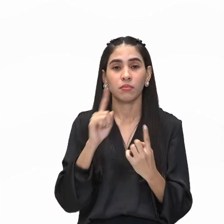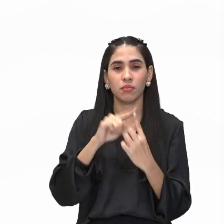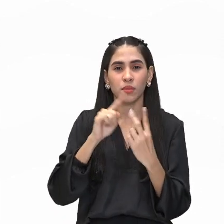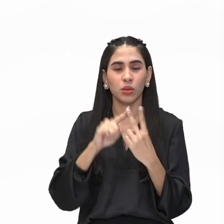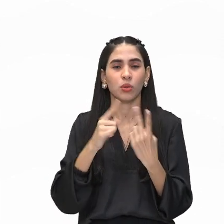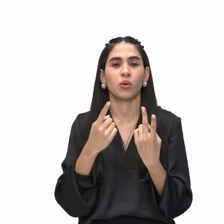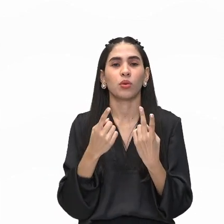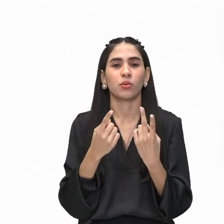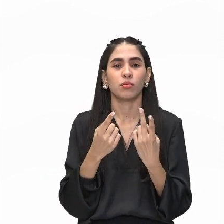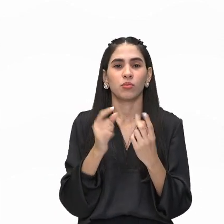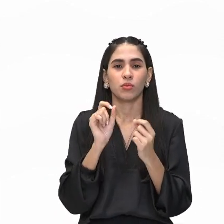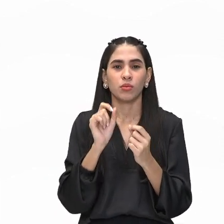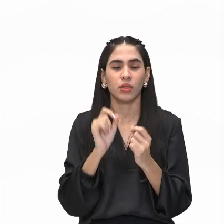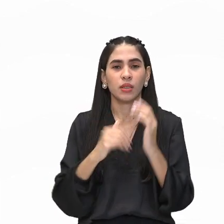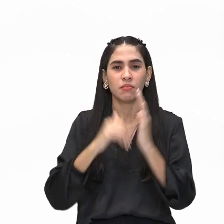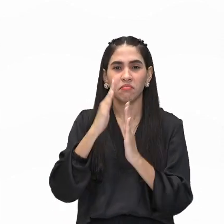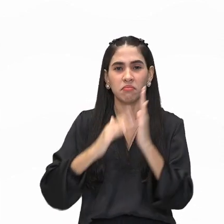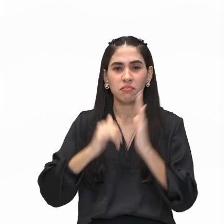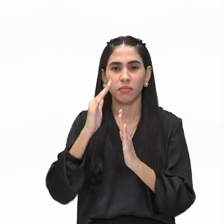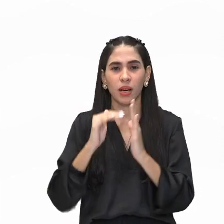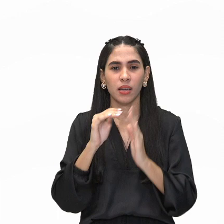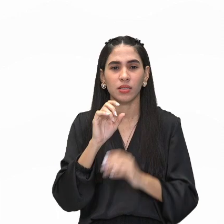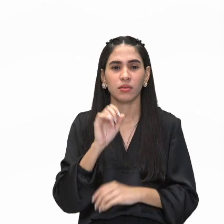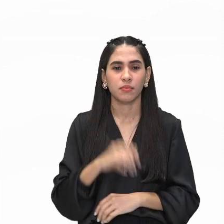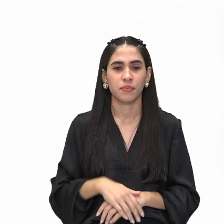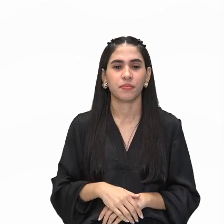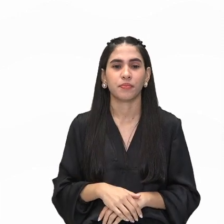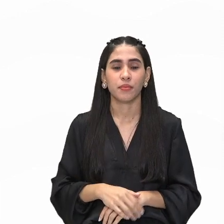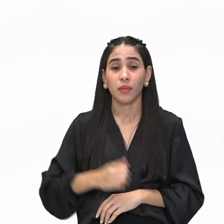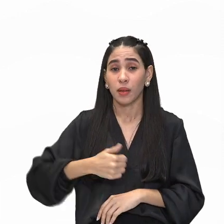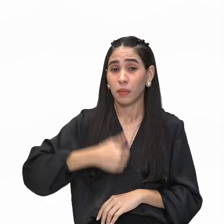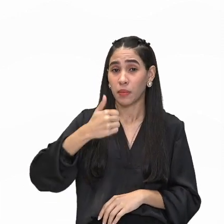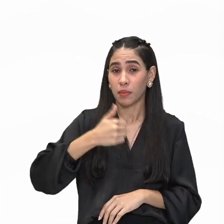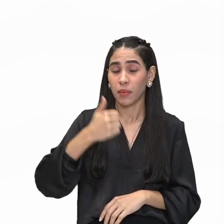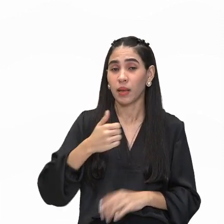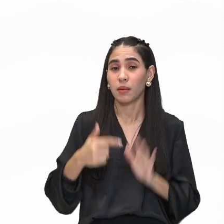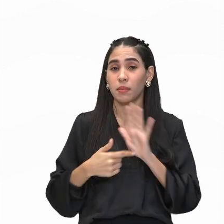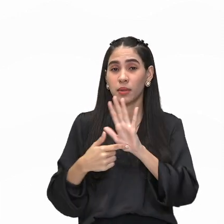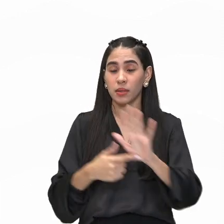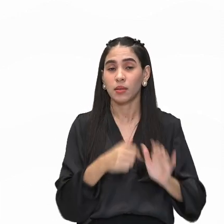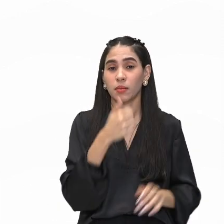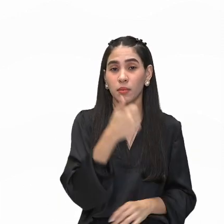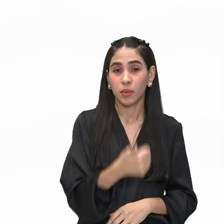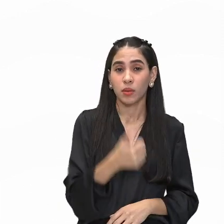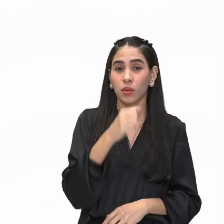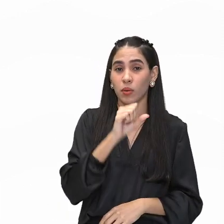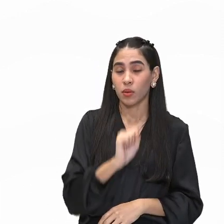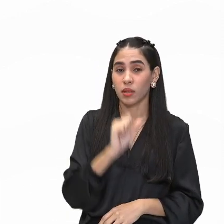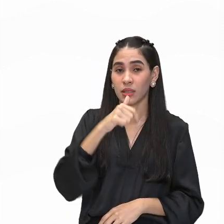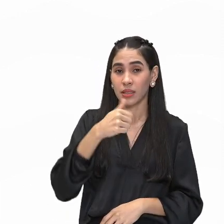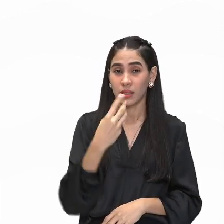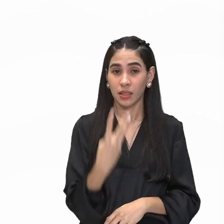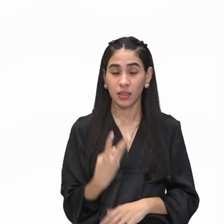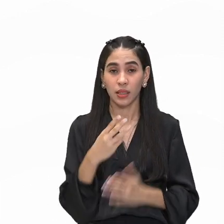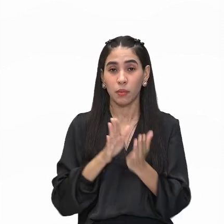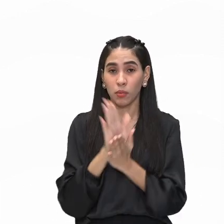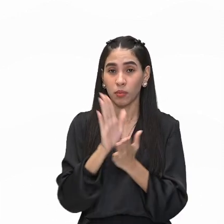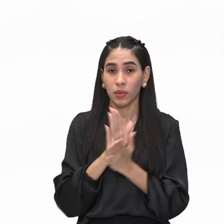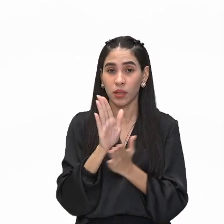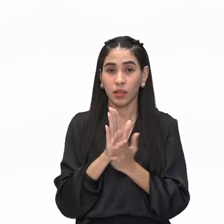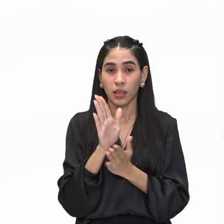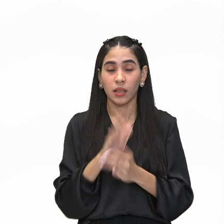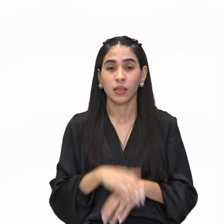completos das guerras de Góia. A primeira edição apareceu em 1863, publicada por